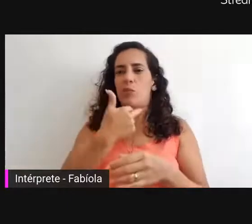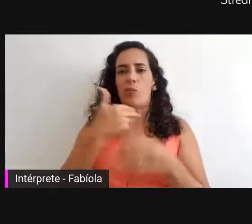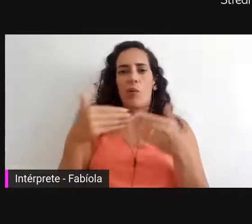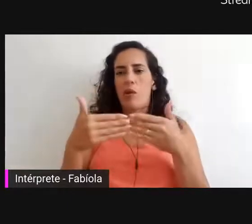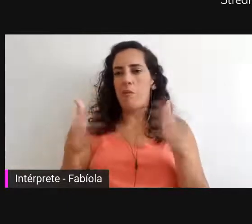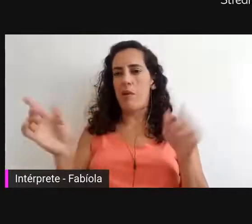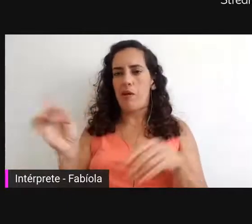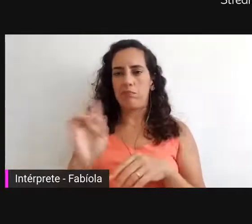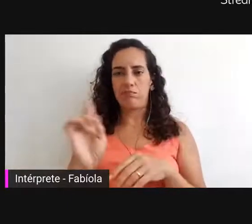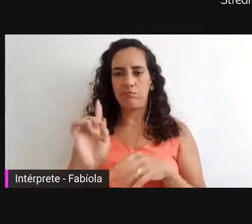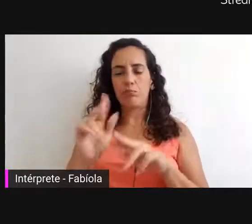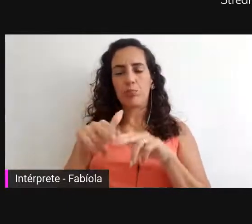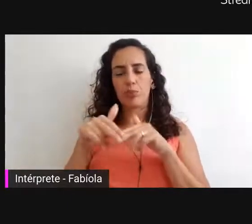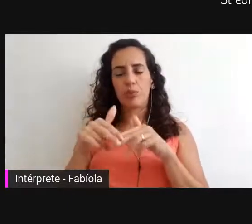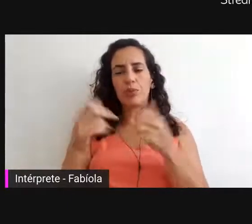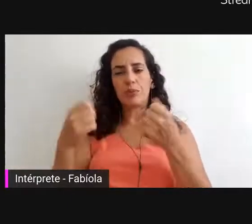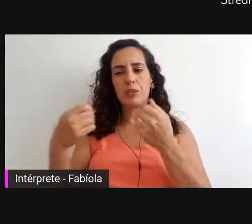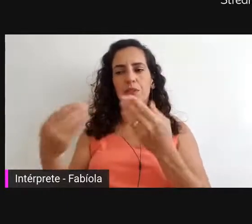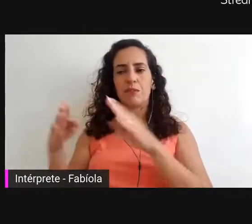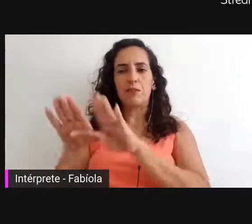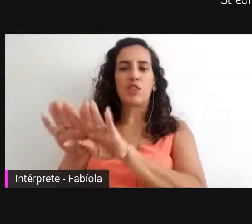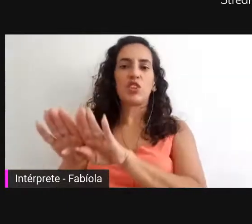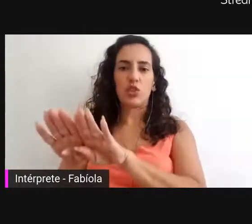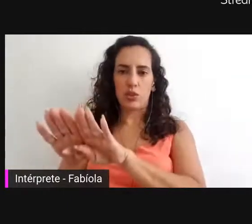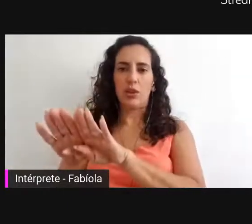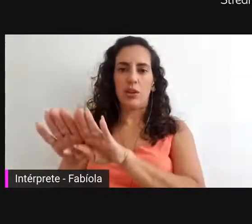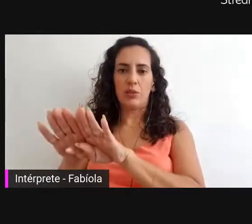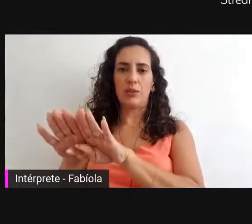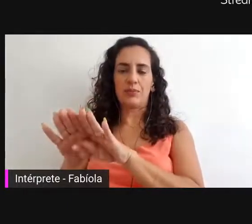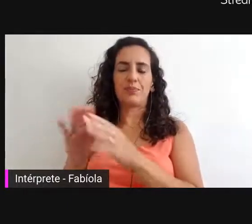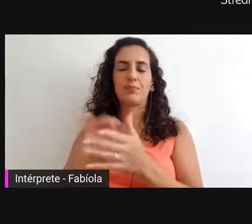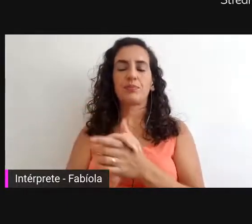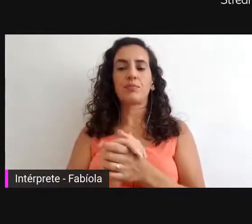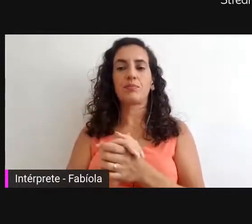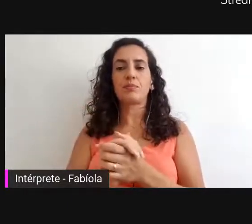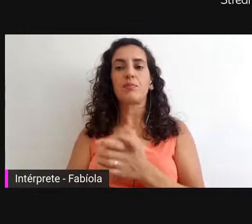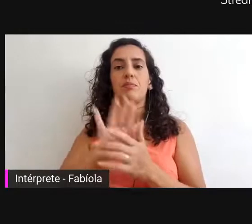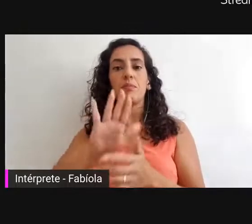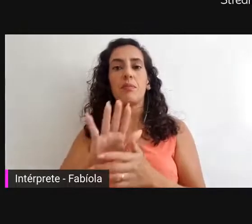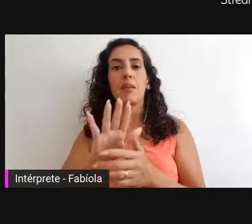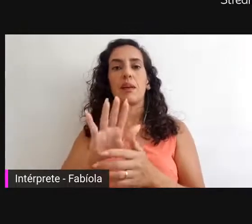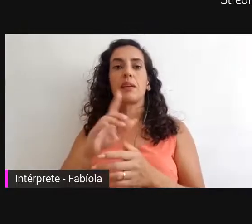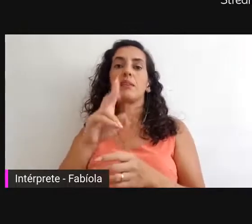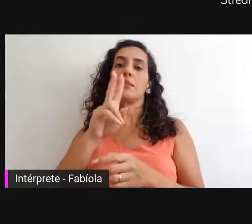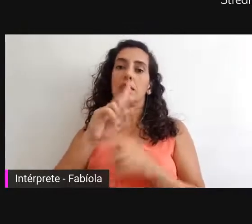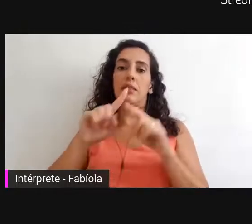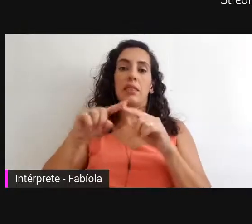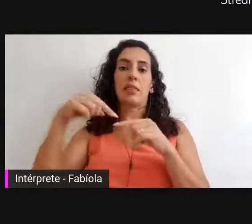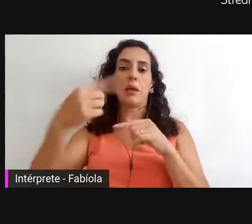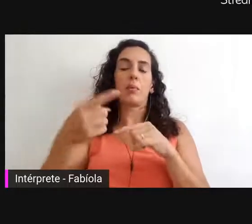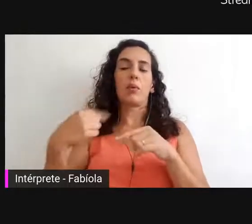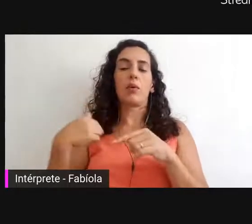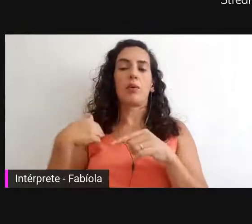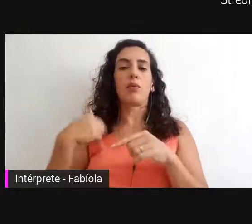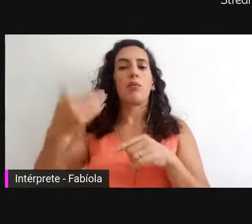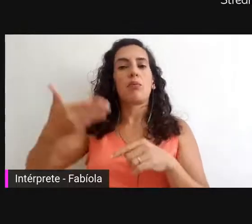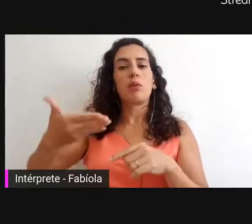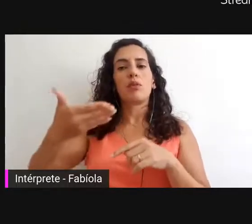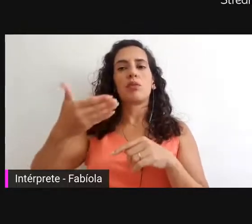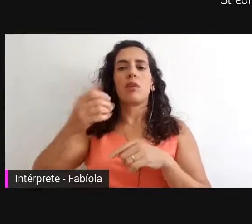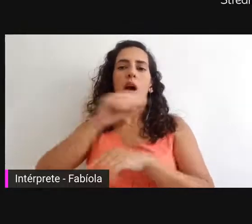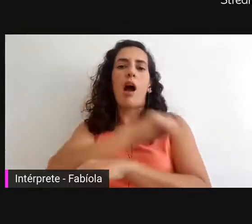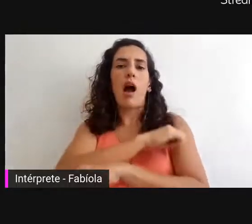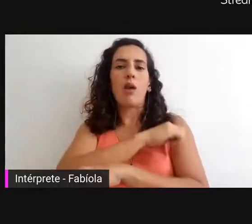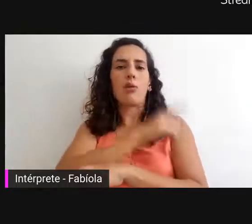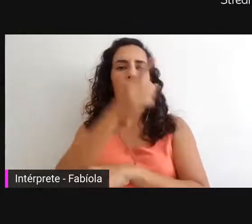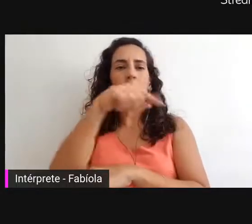não poderão ser feitas ao vivo. A coleta das presenças, né, será feita no momento